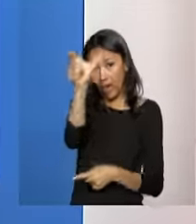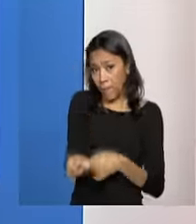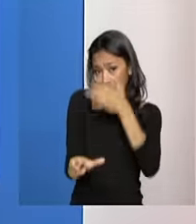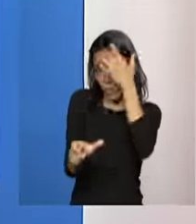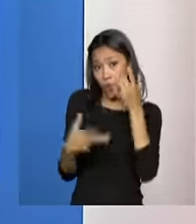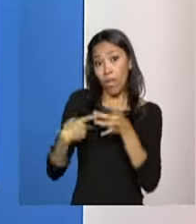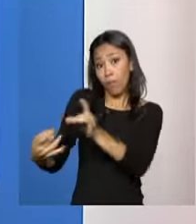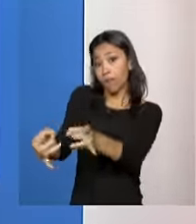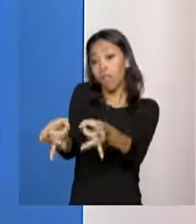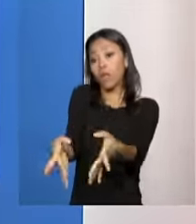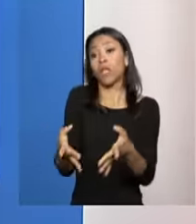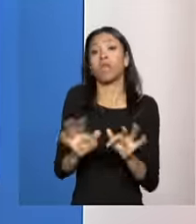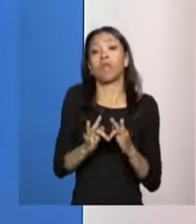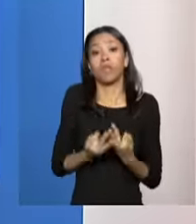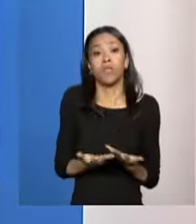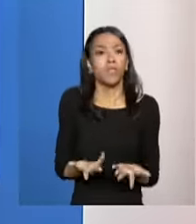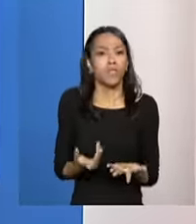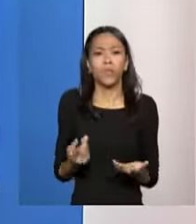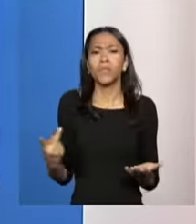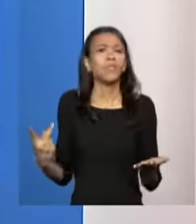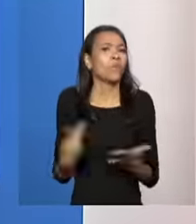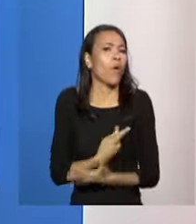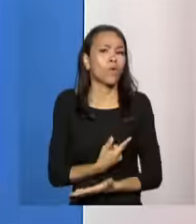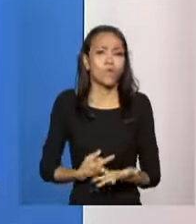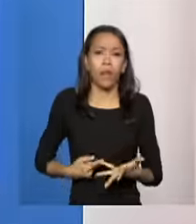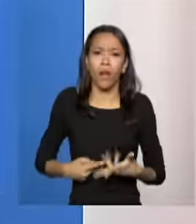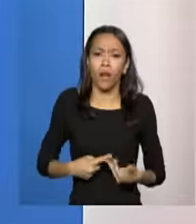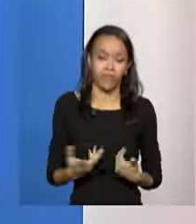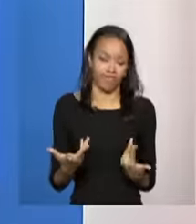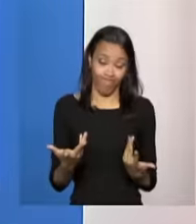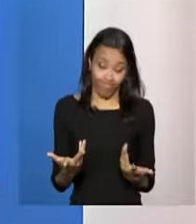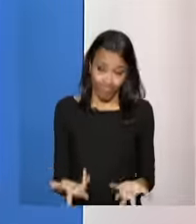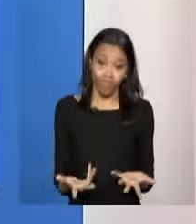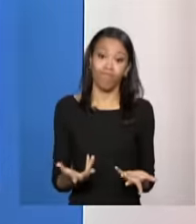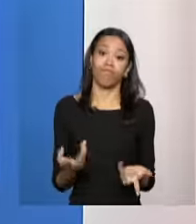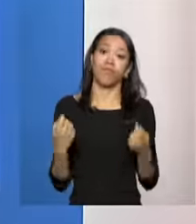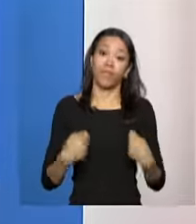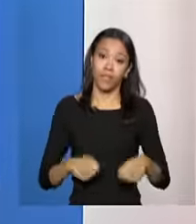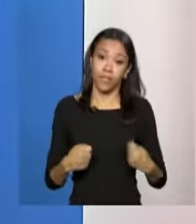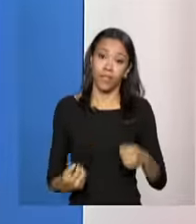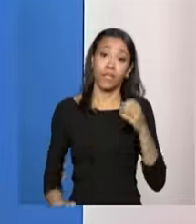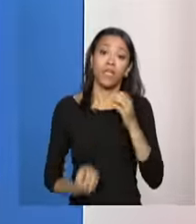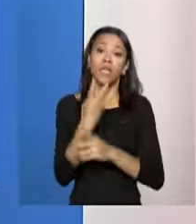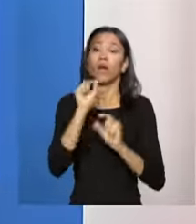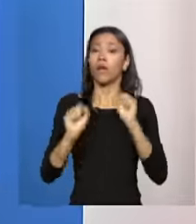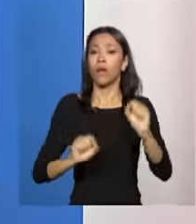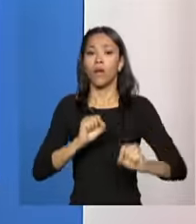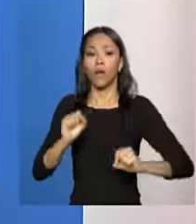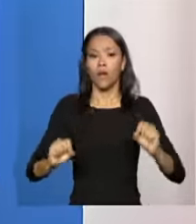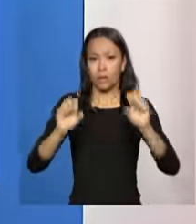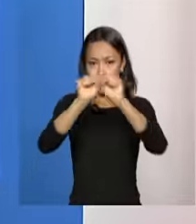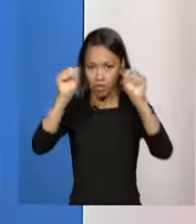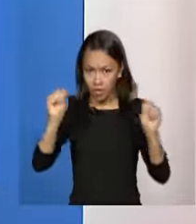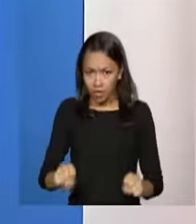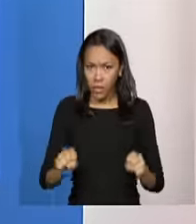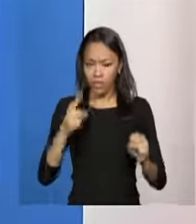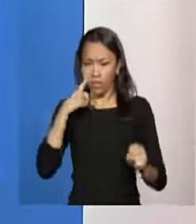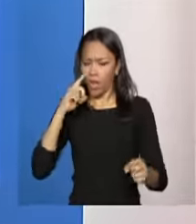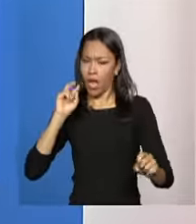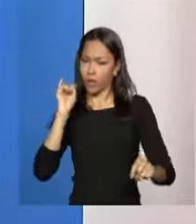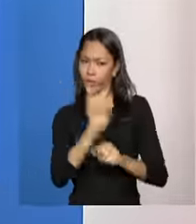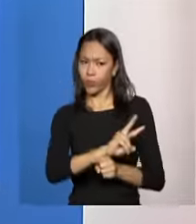às quais essas pessoas são submetidas. E, principalmente, criar um sistema de monitoramento para que a gente avalie